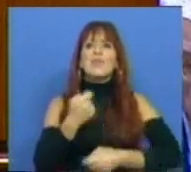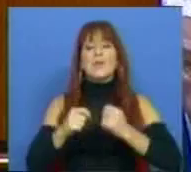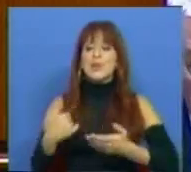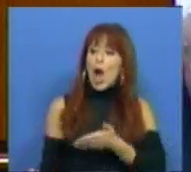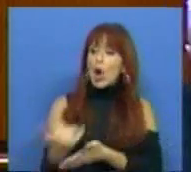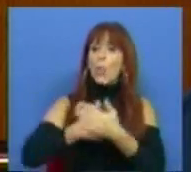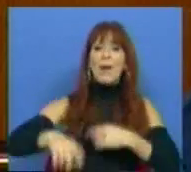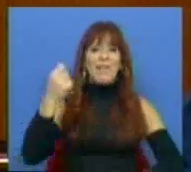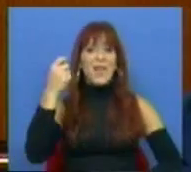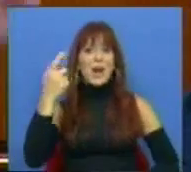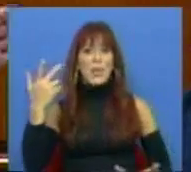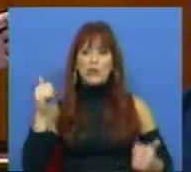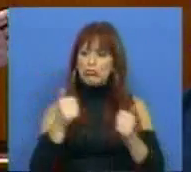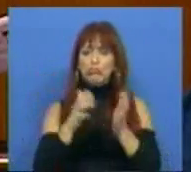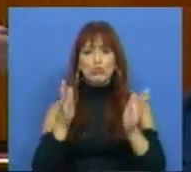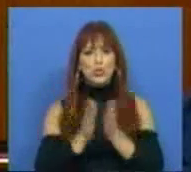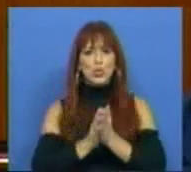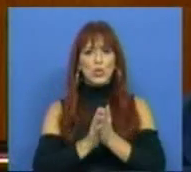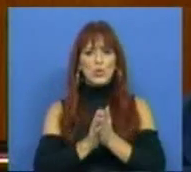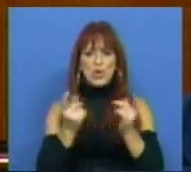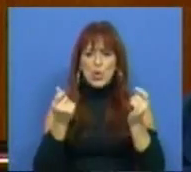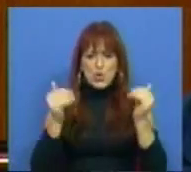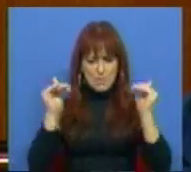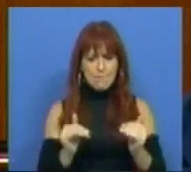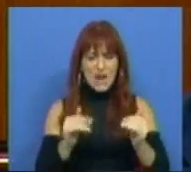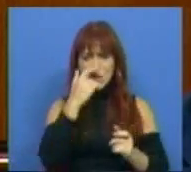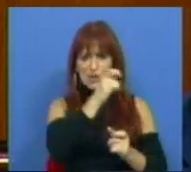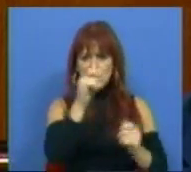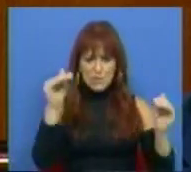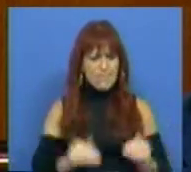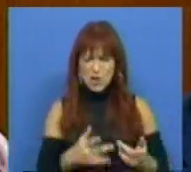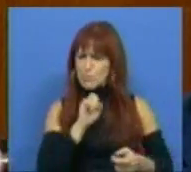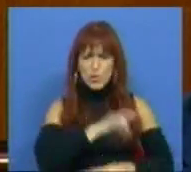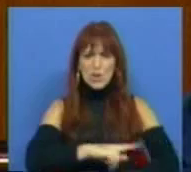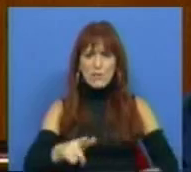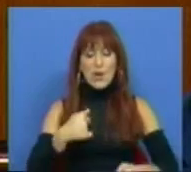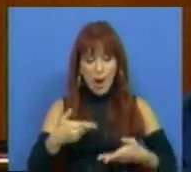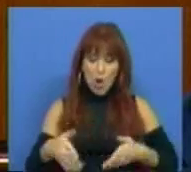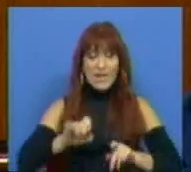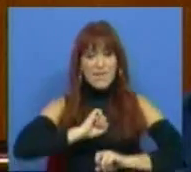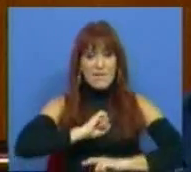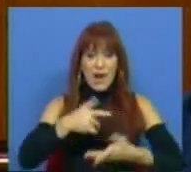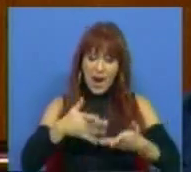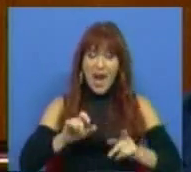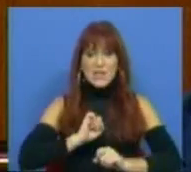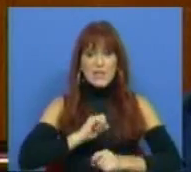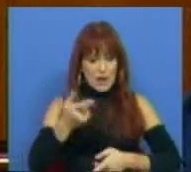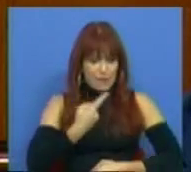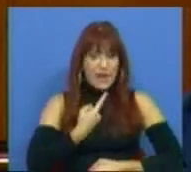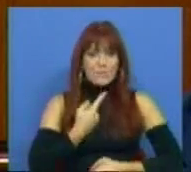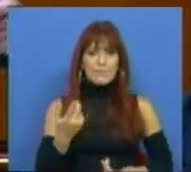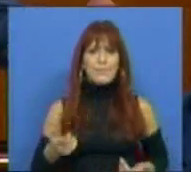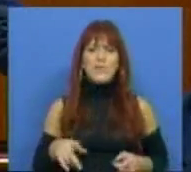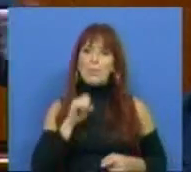Para recuperar dinheiro e para que tudo isto custe menos possível ao contribuinte. É essa a nossa orientação. E é isso o nosso dever.